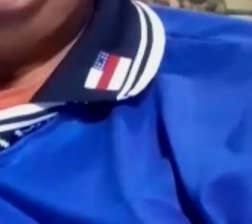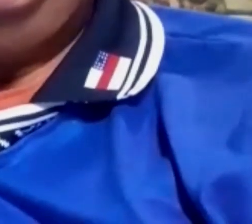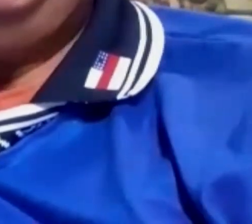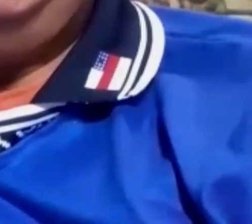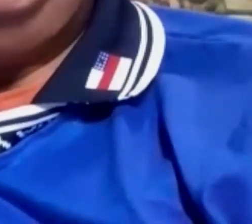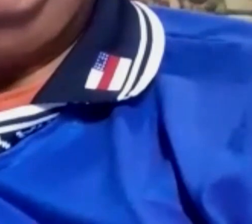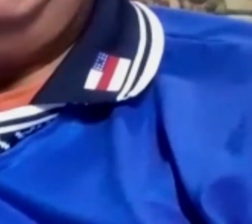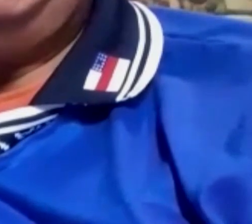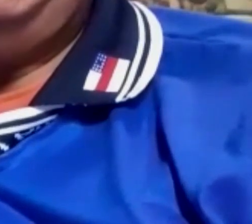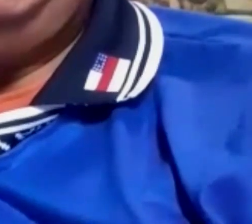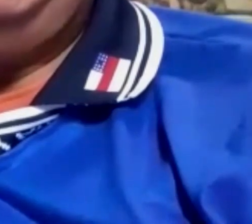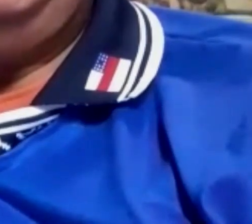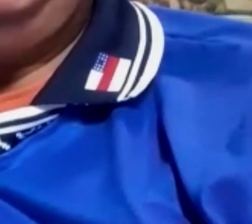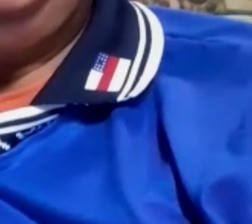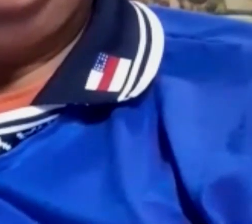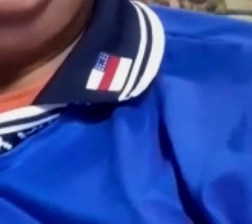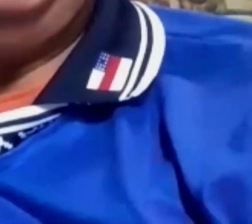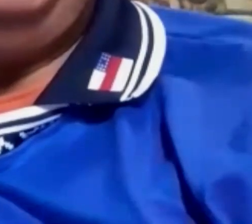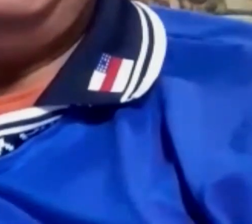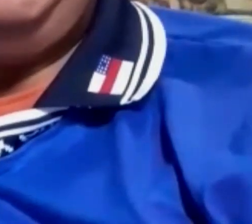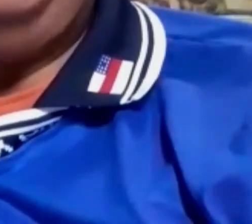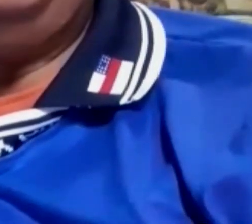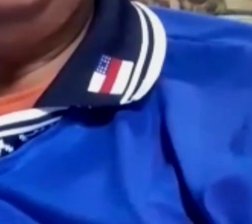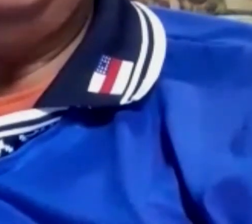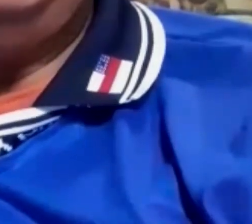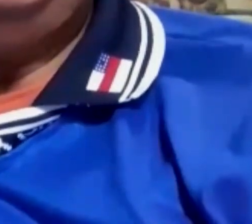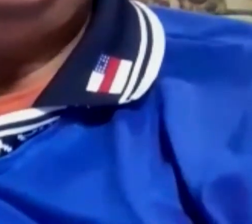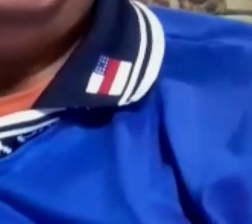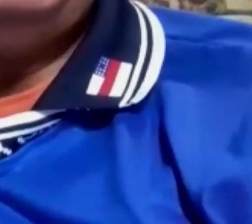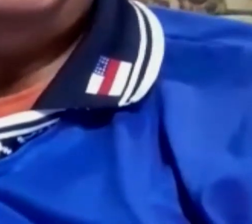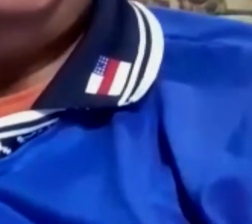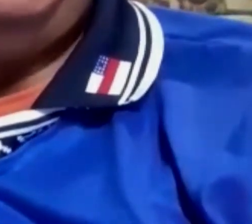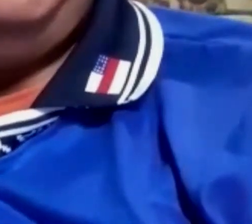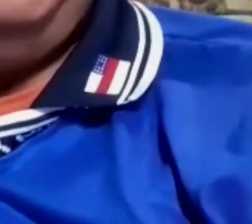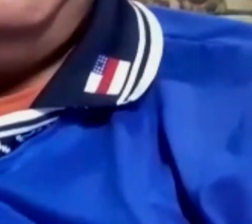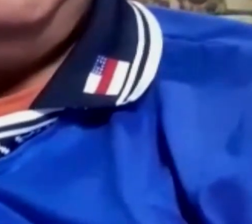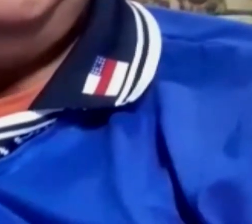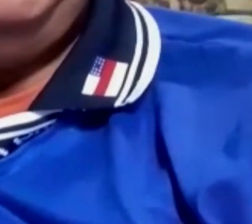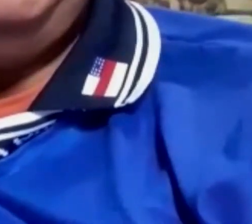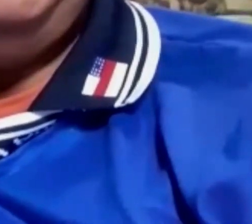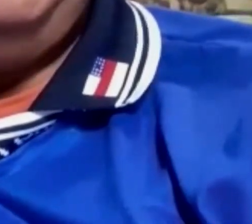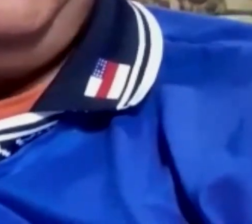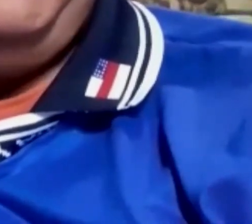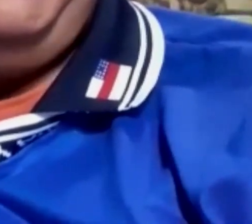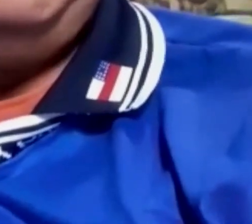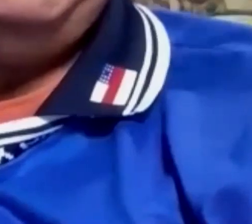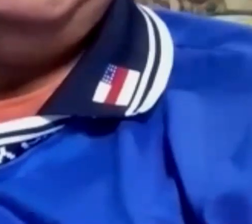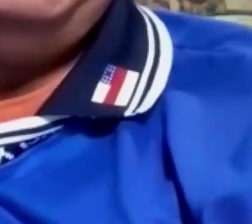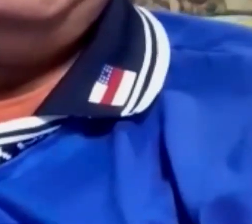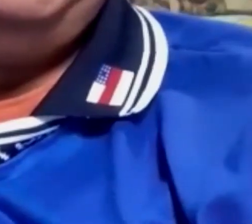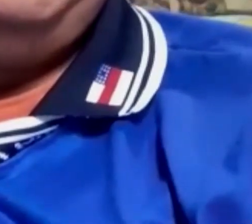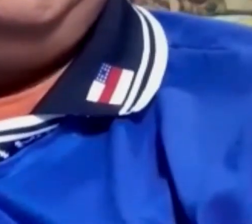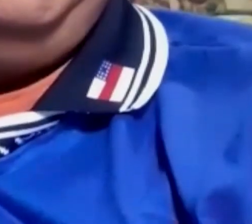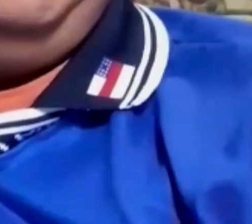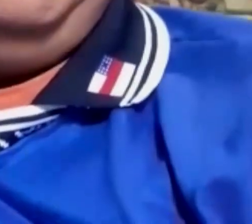muitos não entendem o porquê de fazer um cálculo se temos a calculadora, matemática. é verdade?